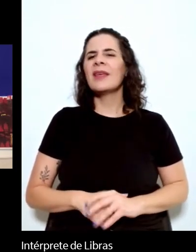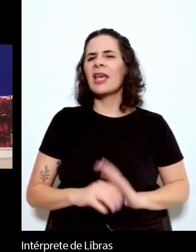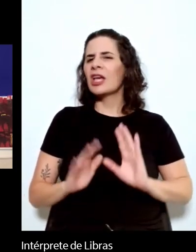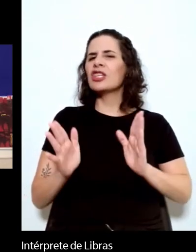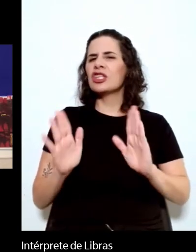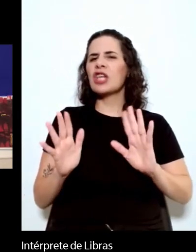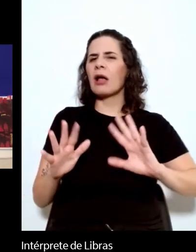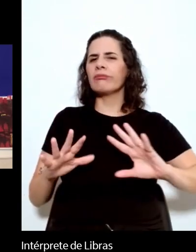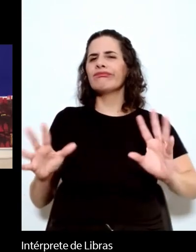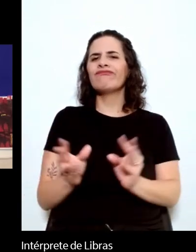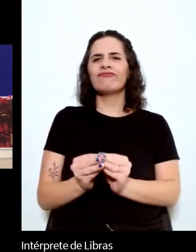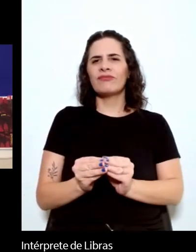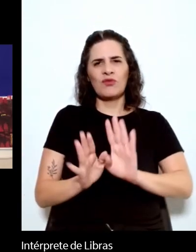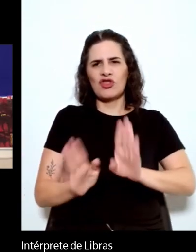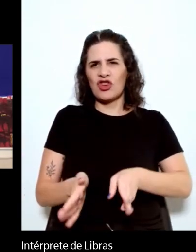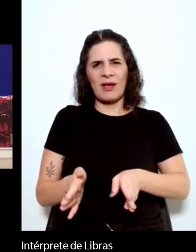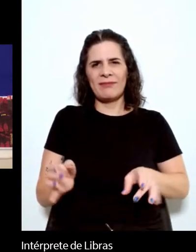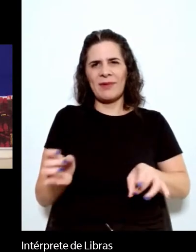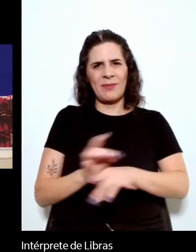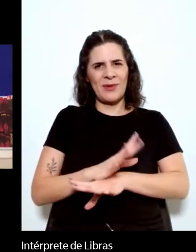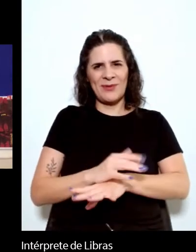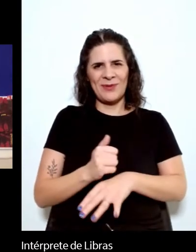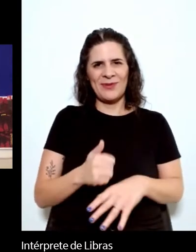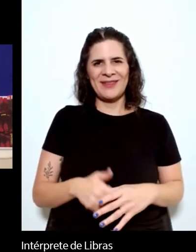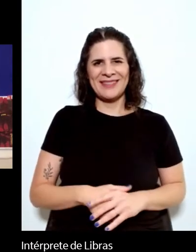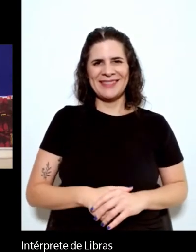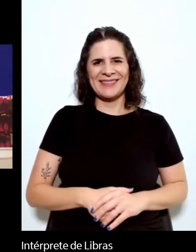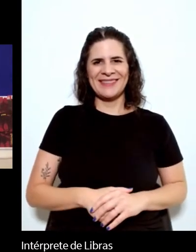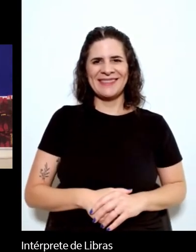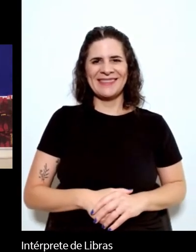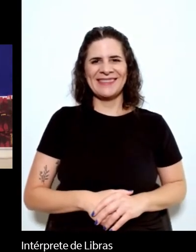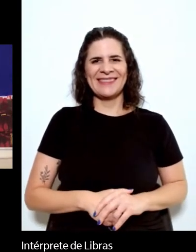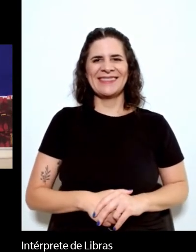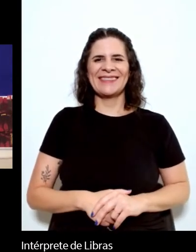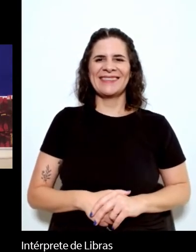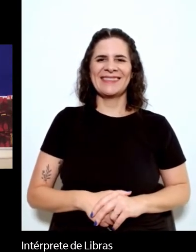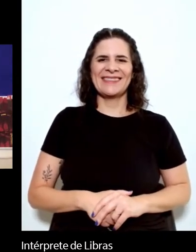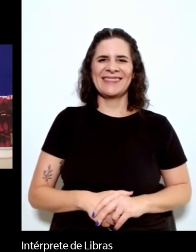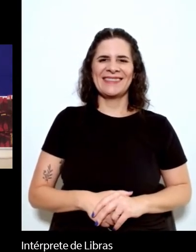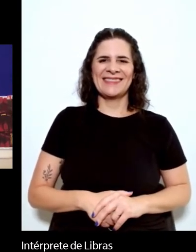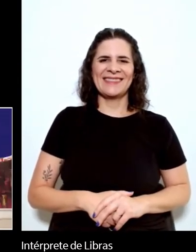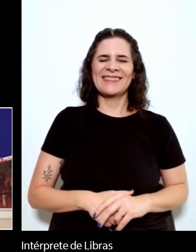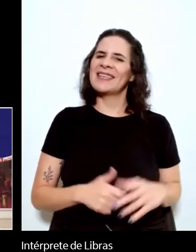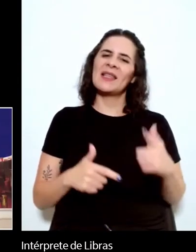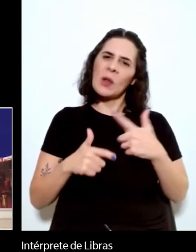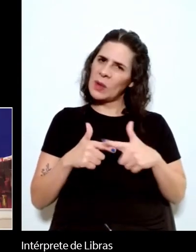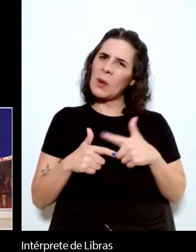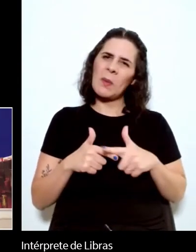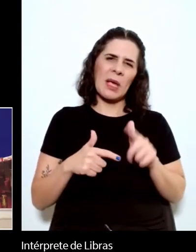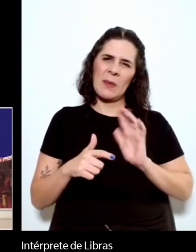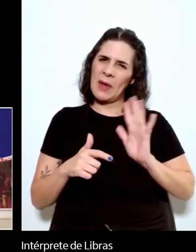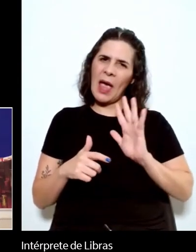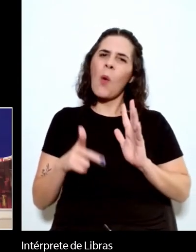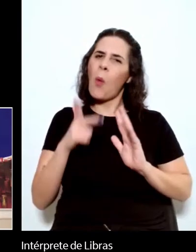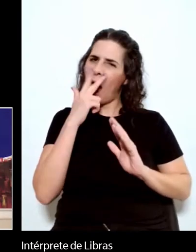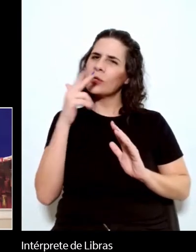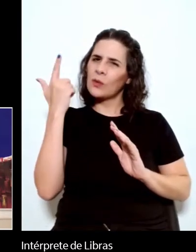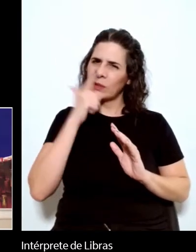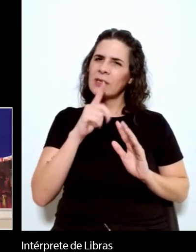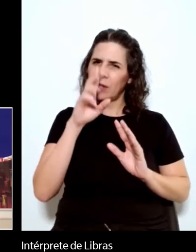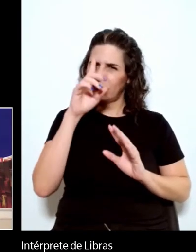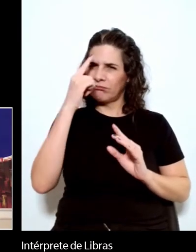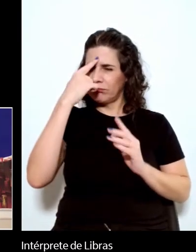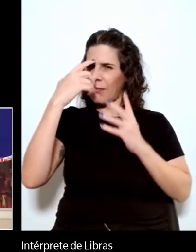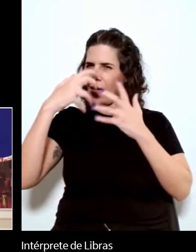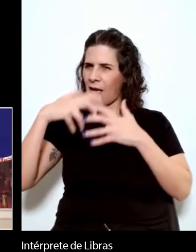sim desculpa eu acho que sim não tem como que caí não eu acho que concluiu sim então só lembrando